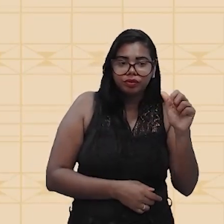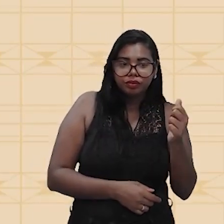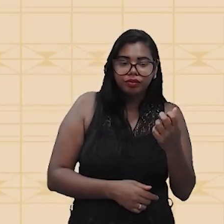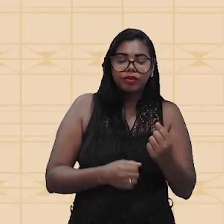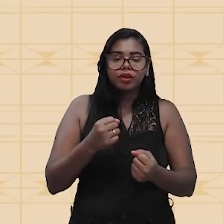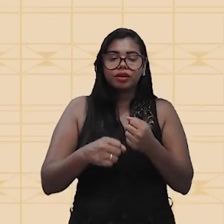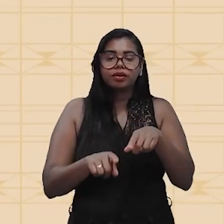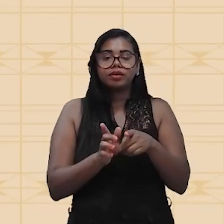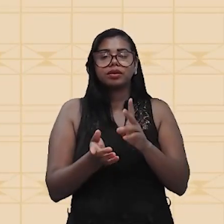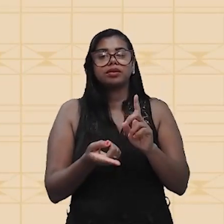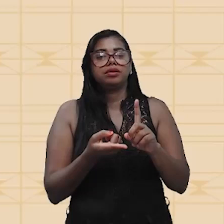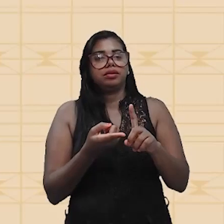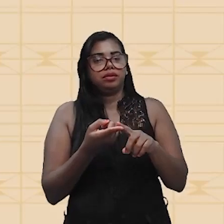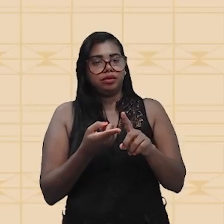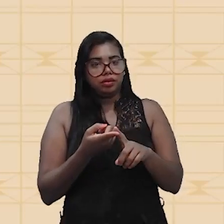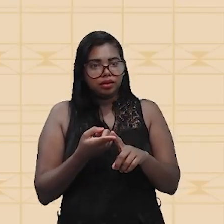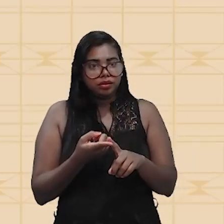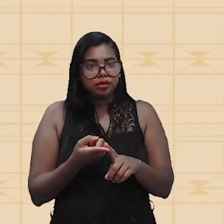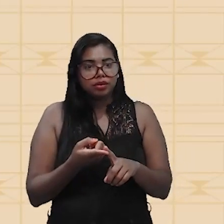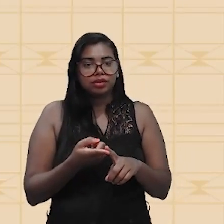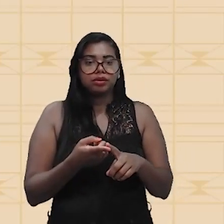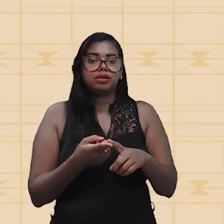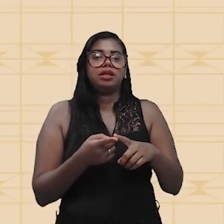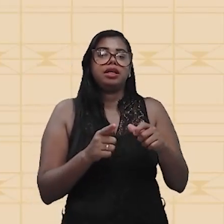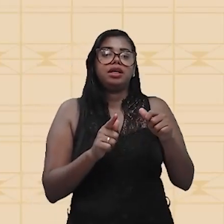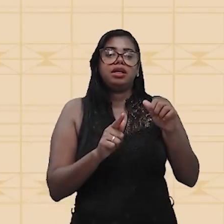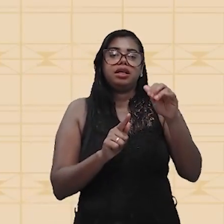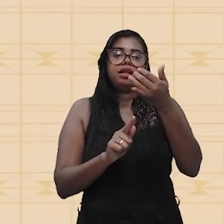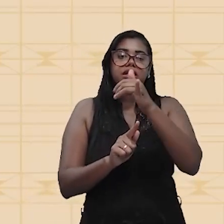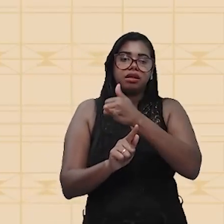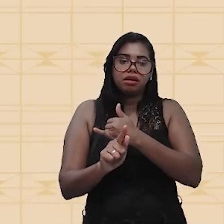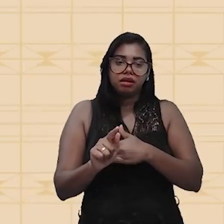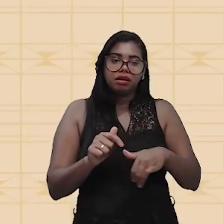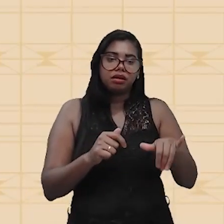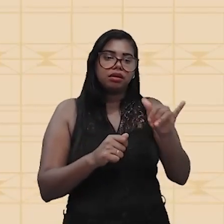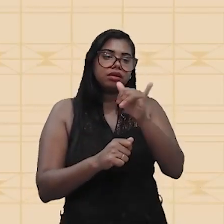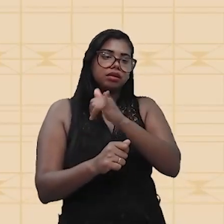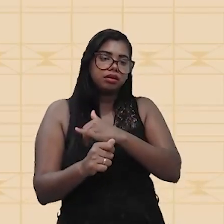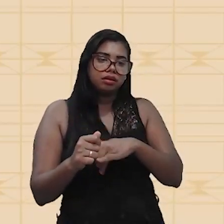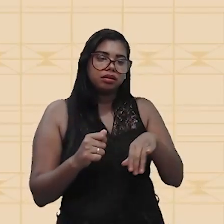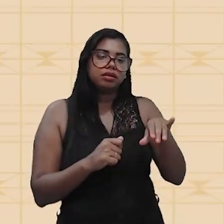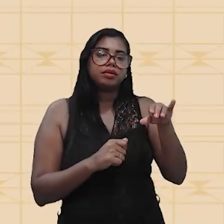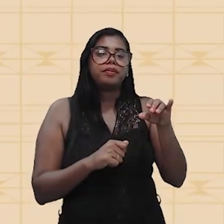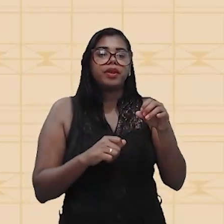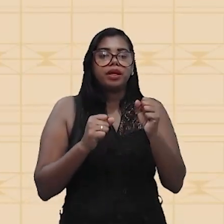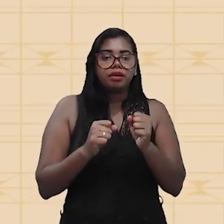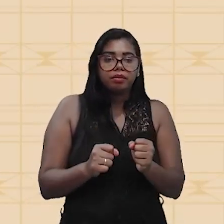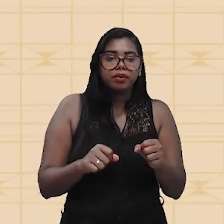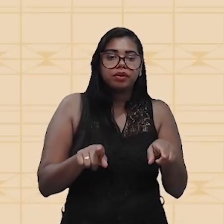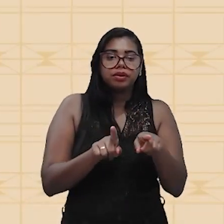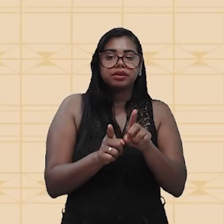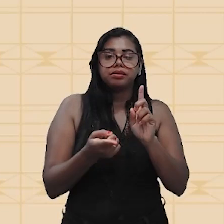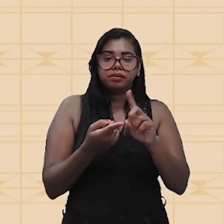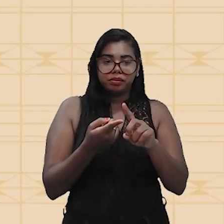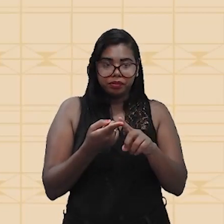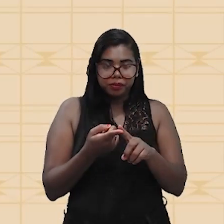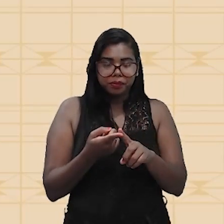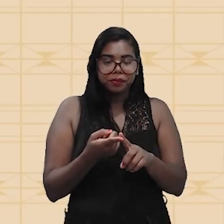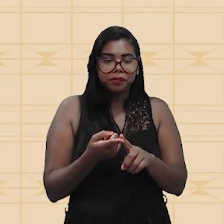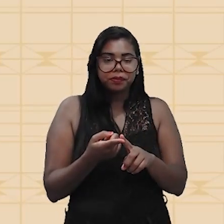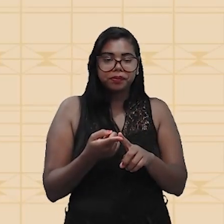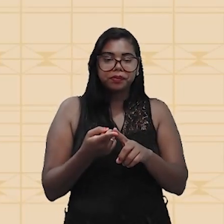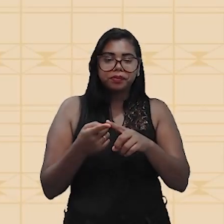que é por meio da eletrólise, lembrando que o Enem sempre põe uma questãozinha de eletrólise. Ele pode ser o efeito magnético, que a